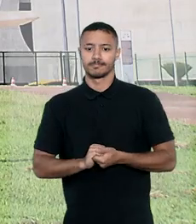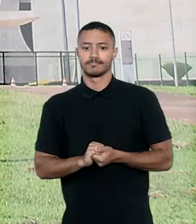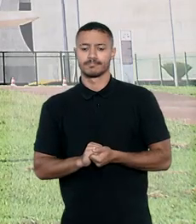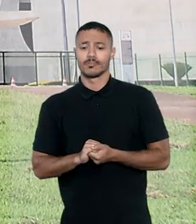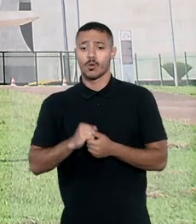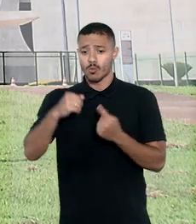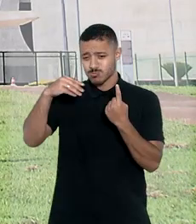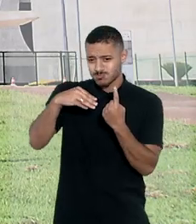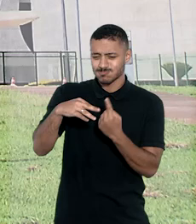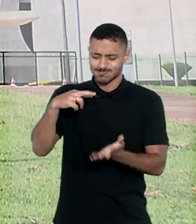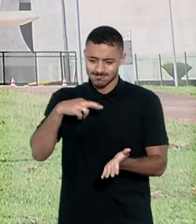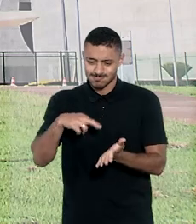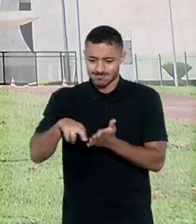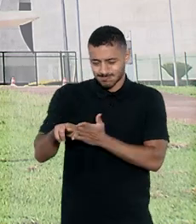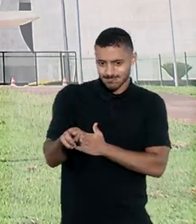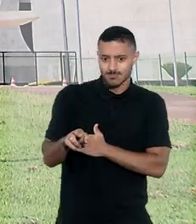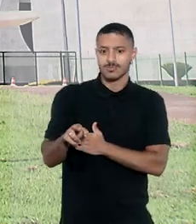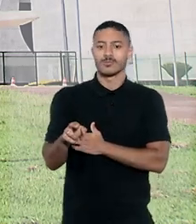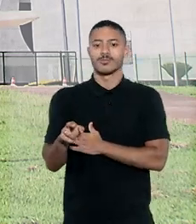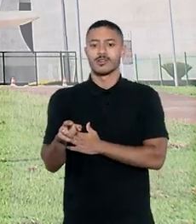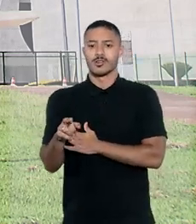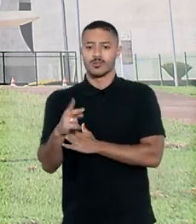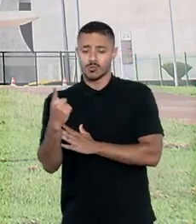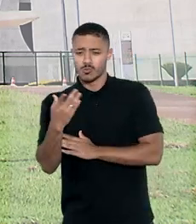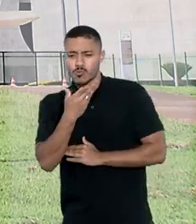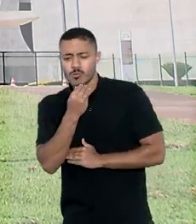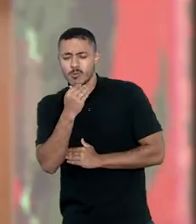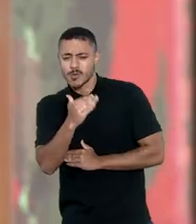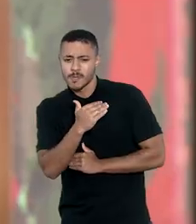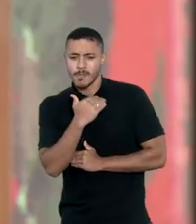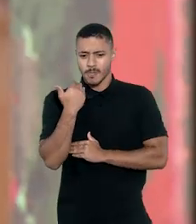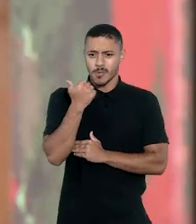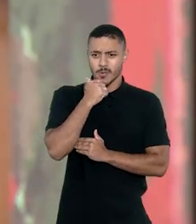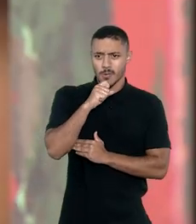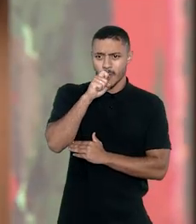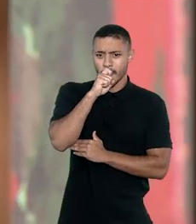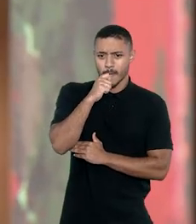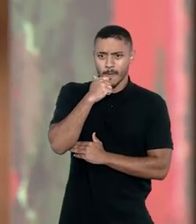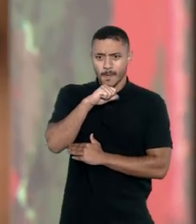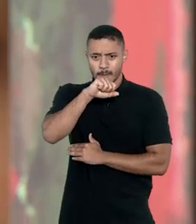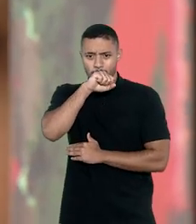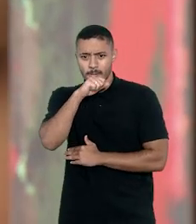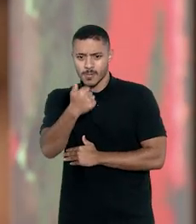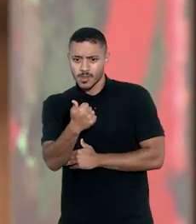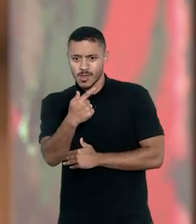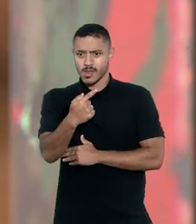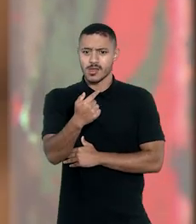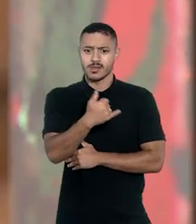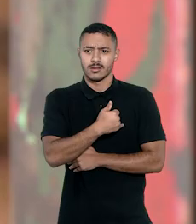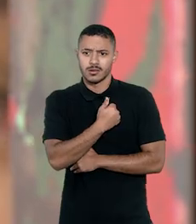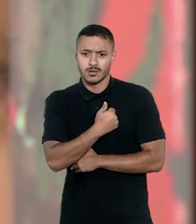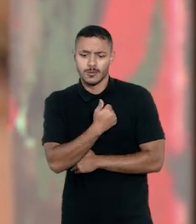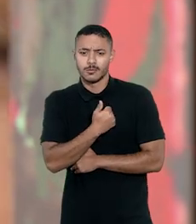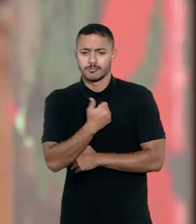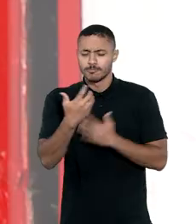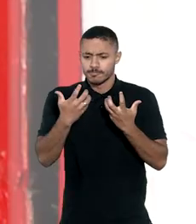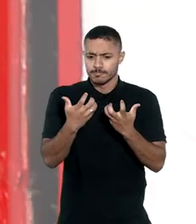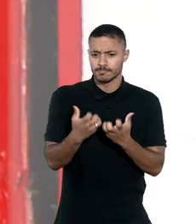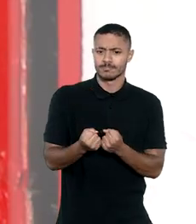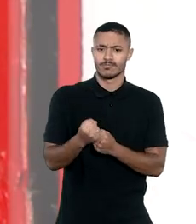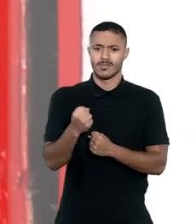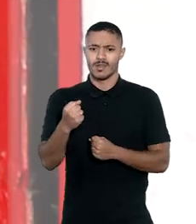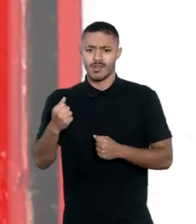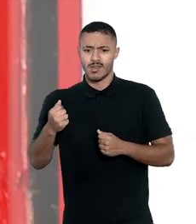Por unanimidade, os ministros rejeitaram recurso especial de um homem que matou os pais quando tinha 17 anos de idade,